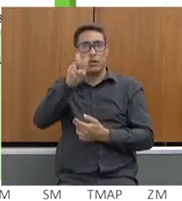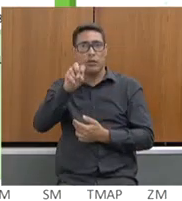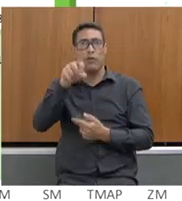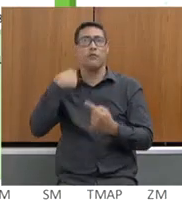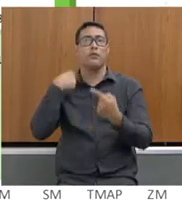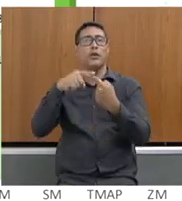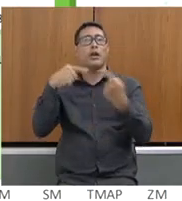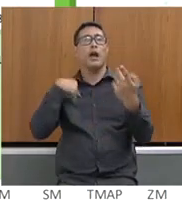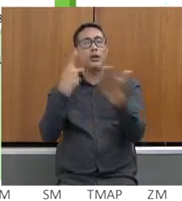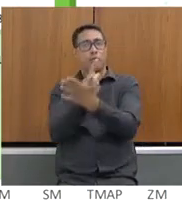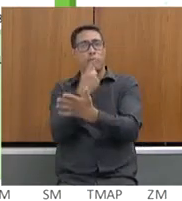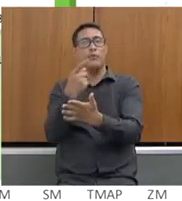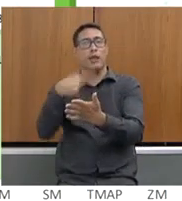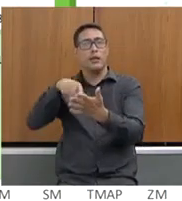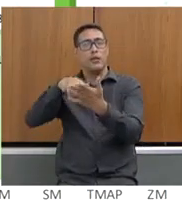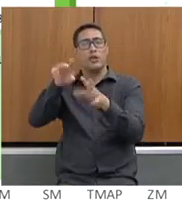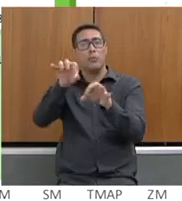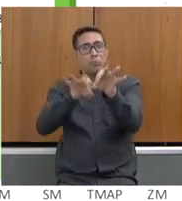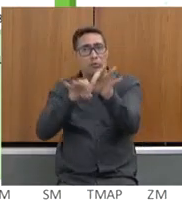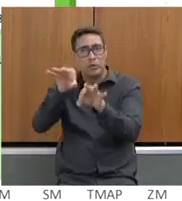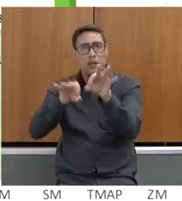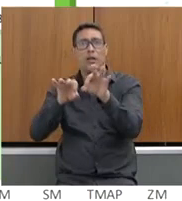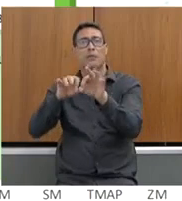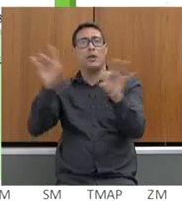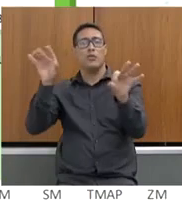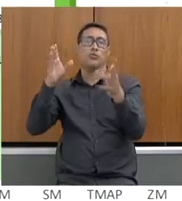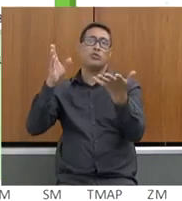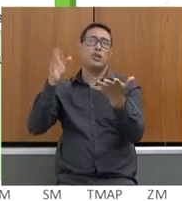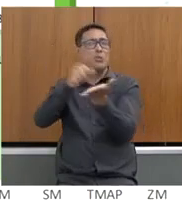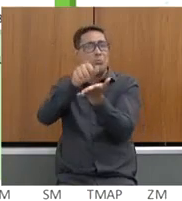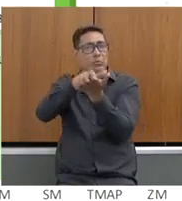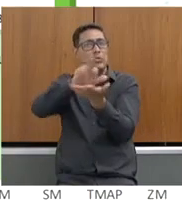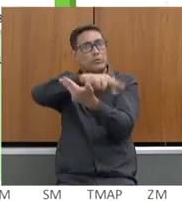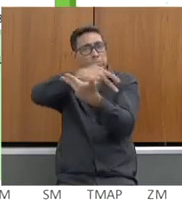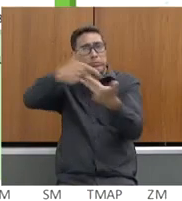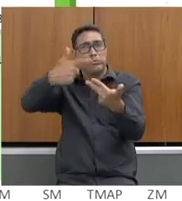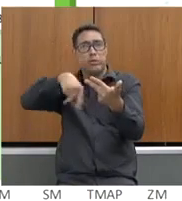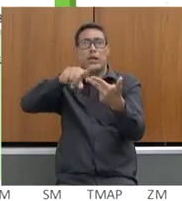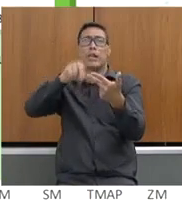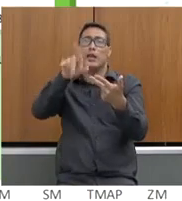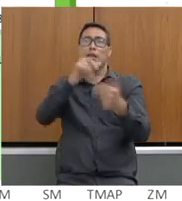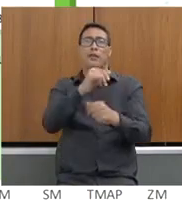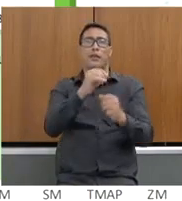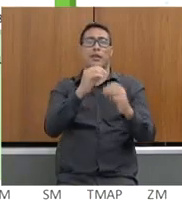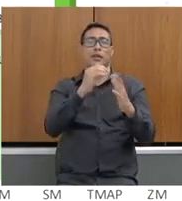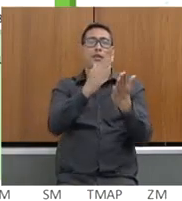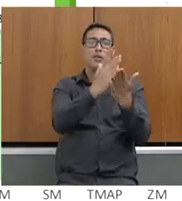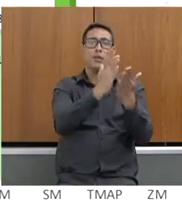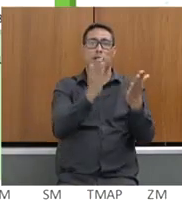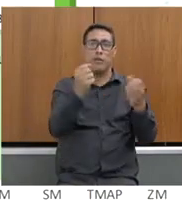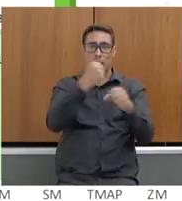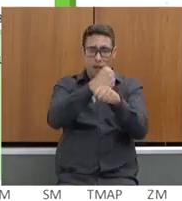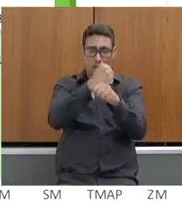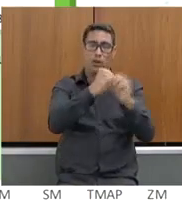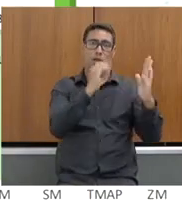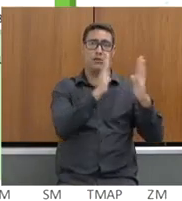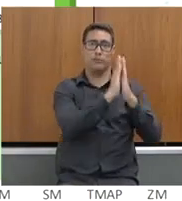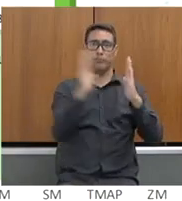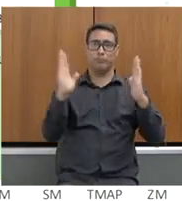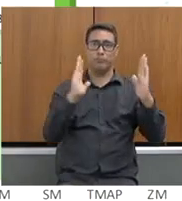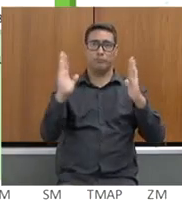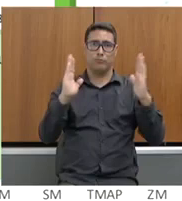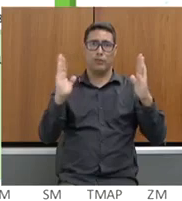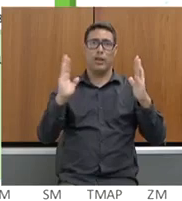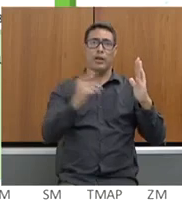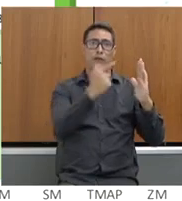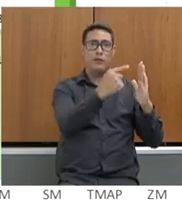relação ao processamento de autos de infração. E, esse ano, de janeiro a outubro, nós encerramos 21.736